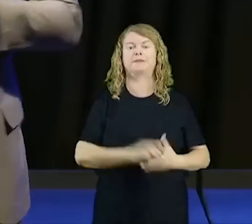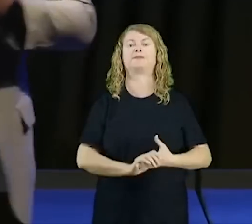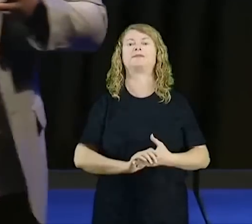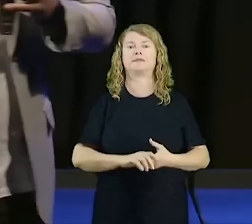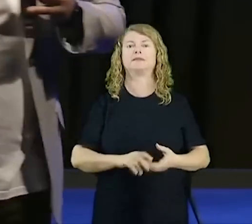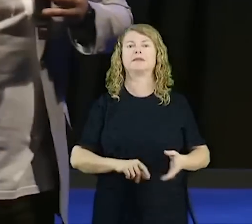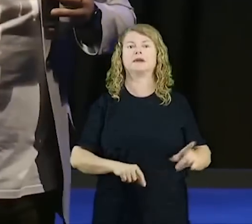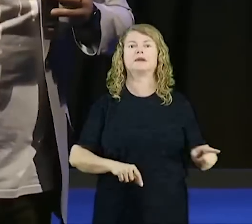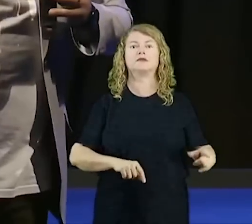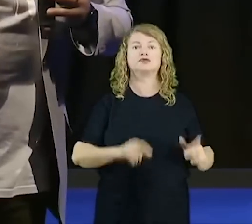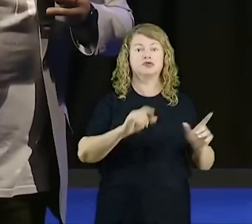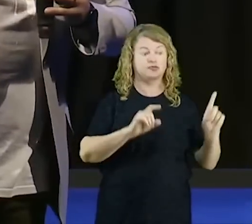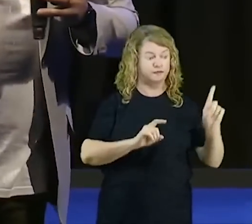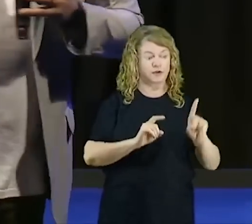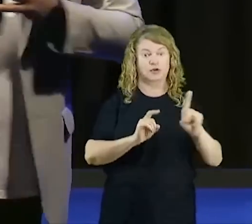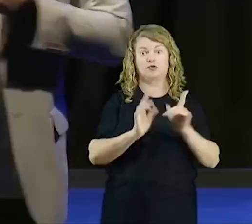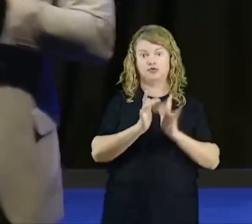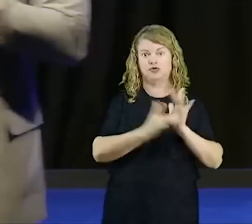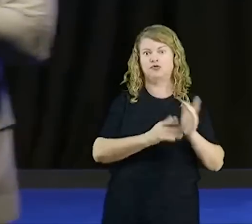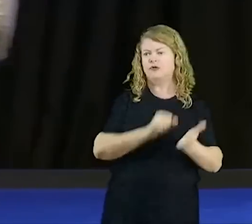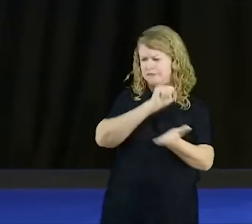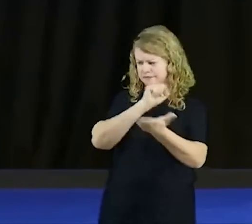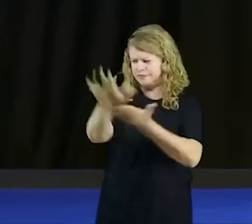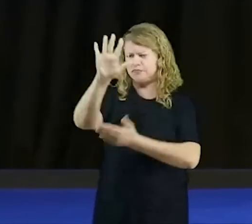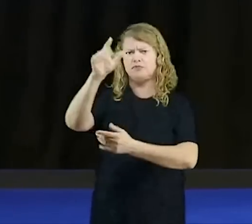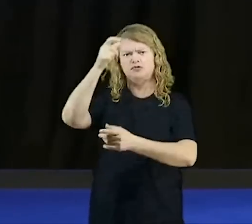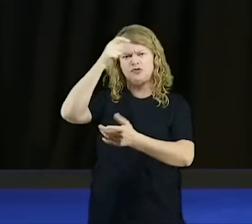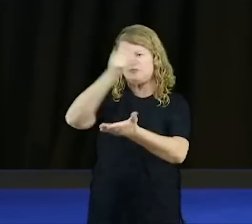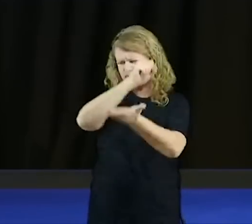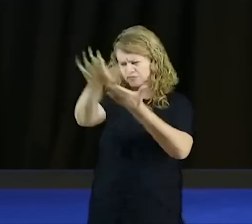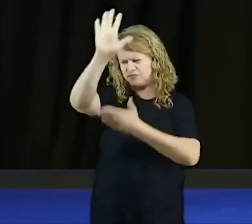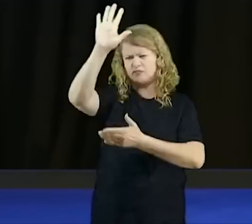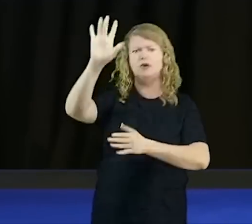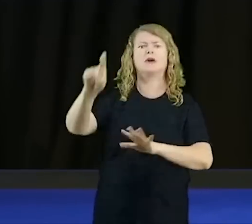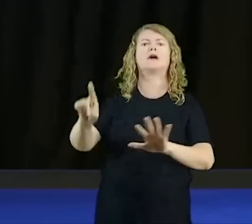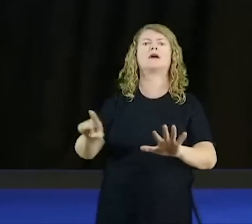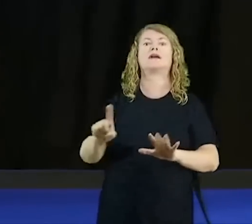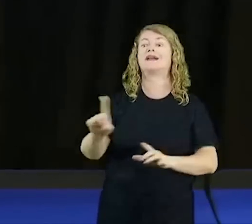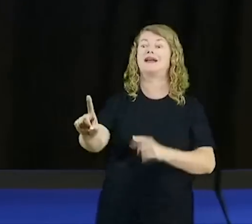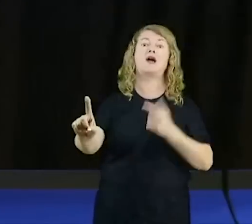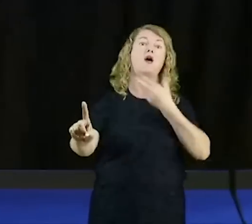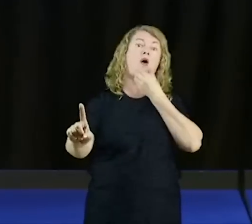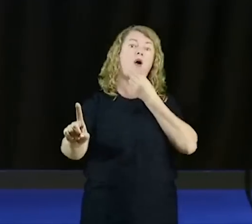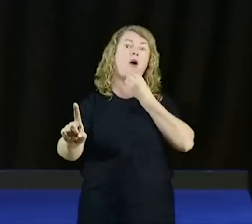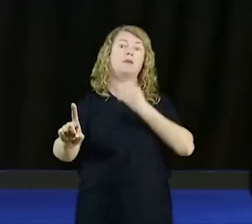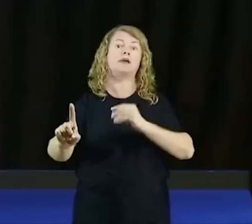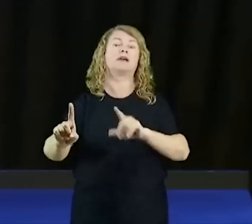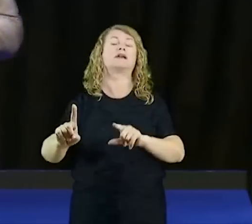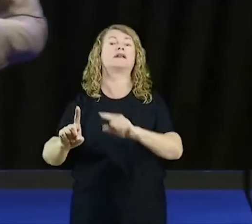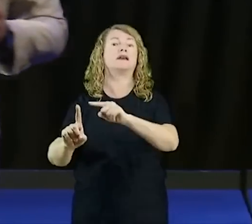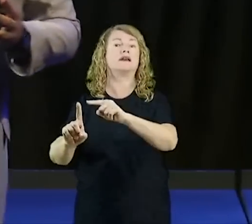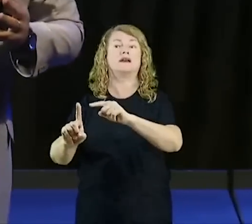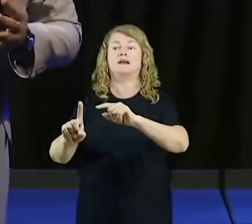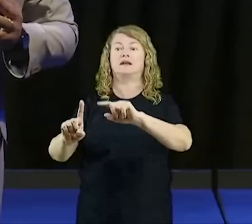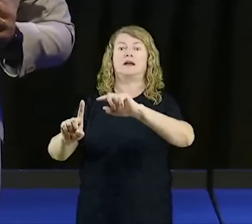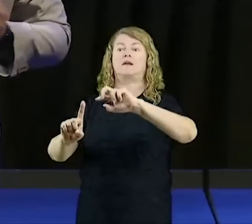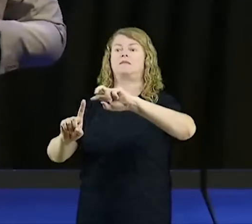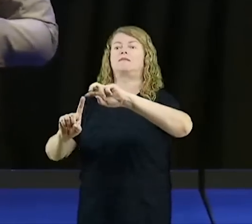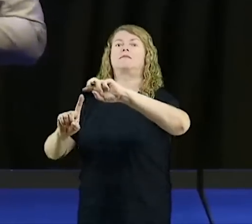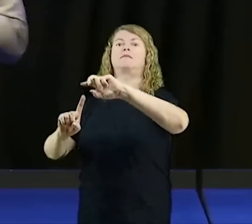caem no precipício, toda a cidade de Gádara, desceu a Genezaré,